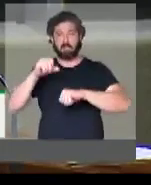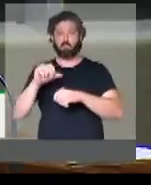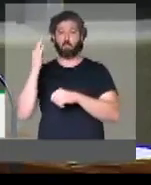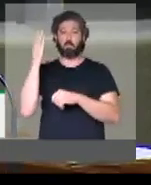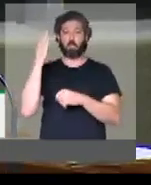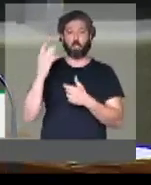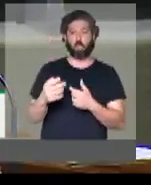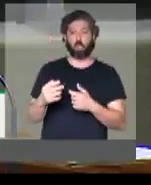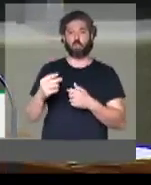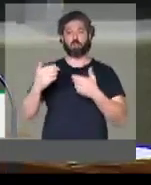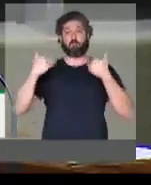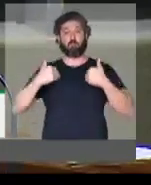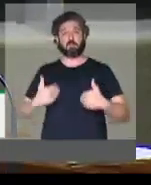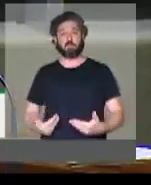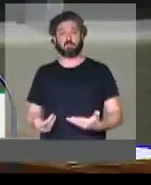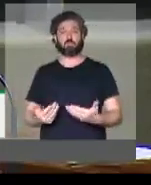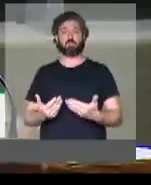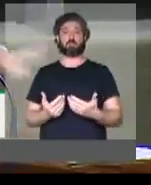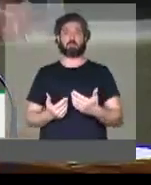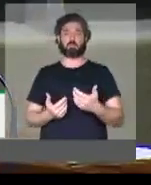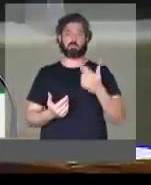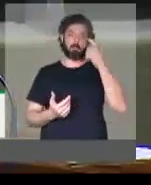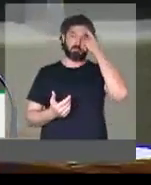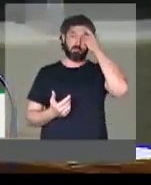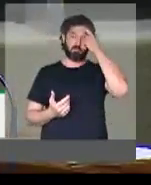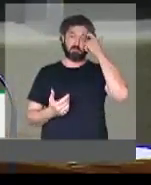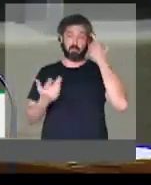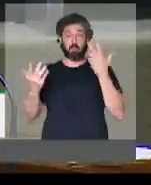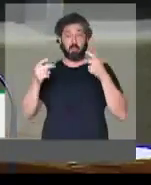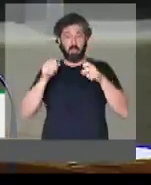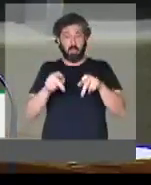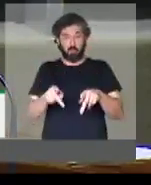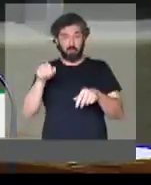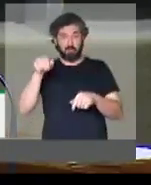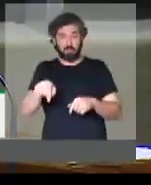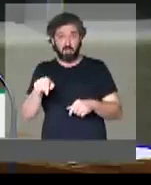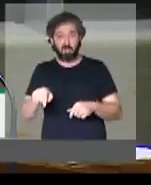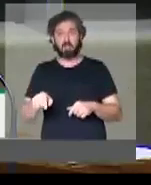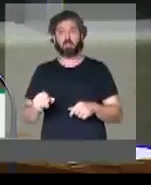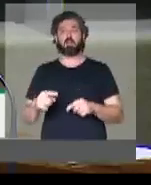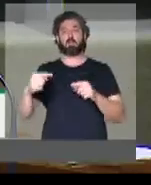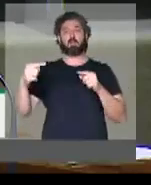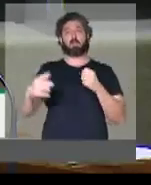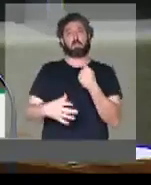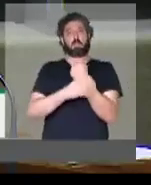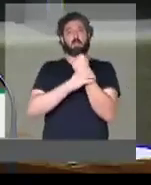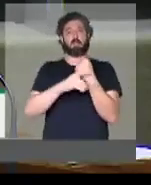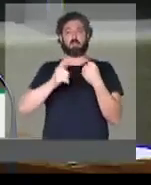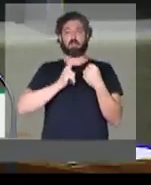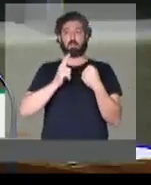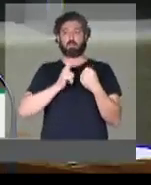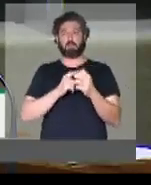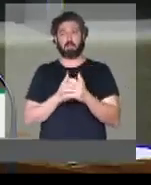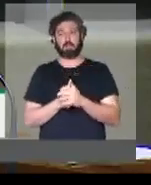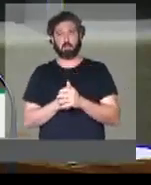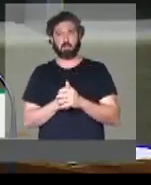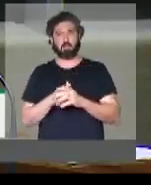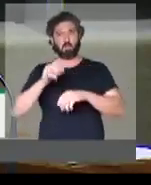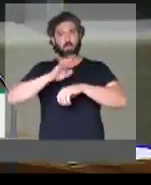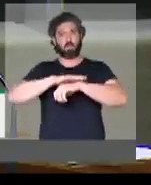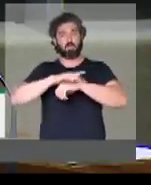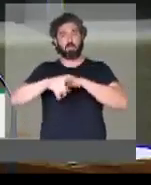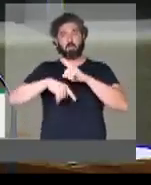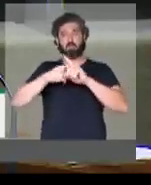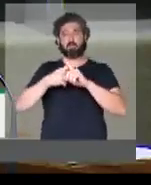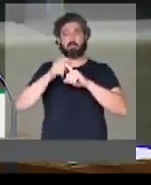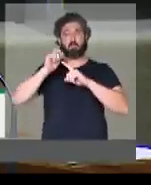biológicos, físicos. E esta aposentadoria, que hoje lhe garante um tempo